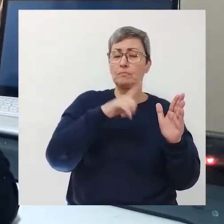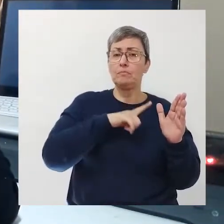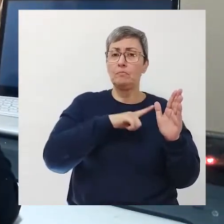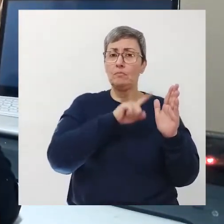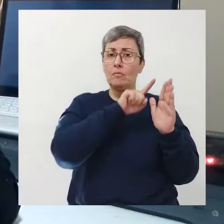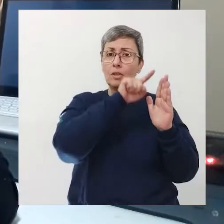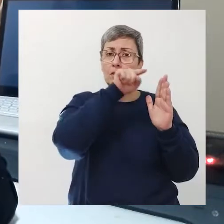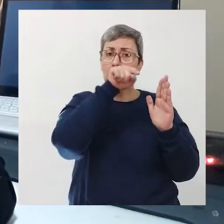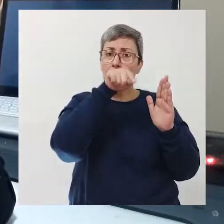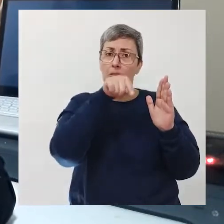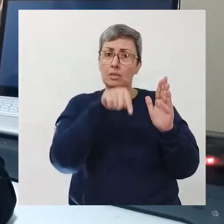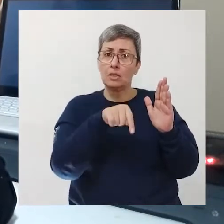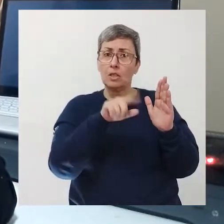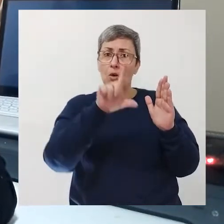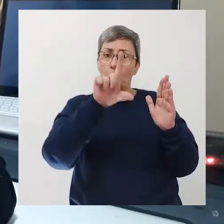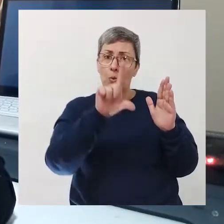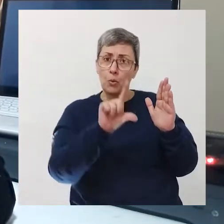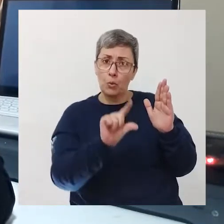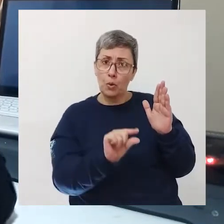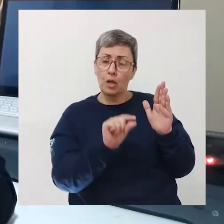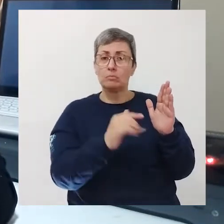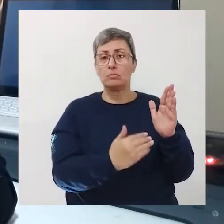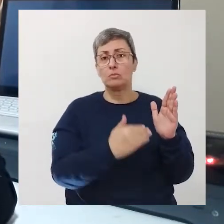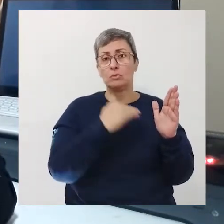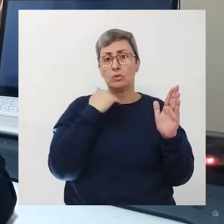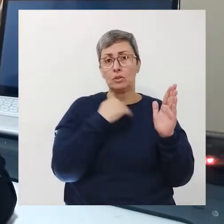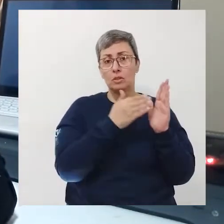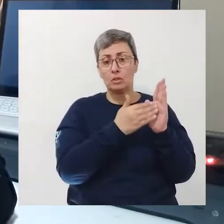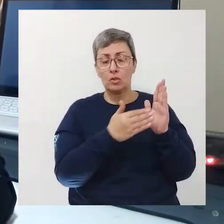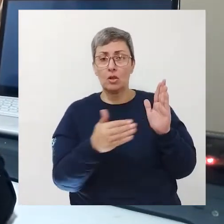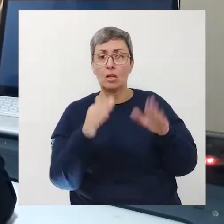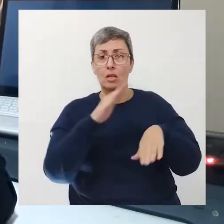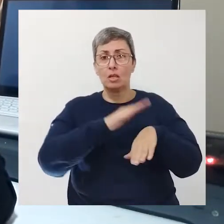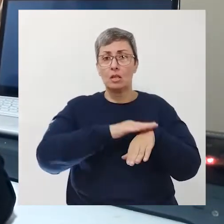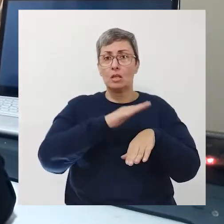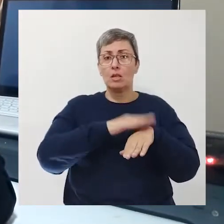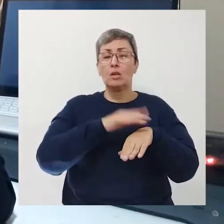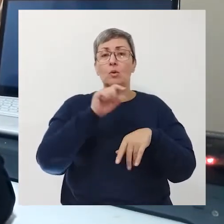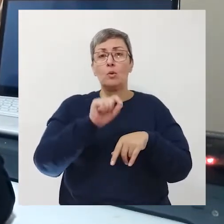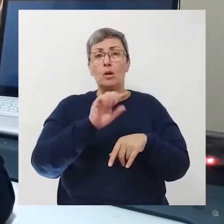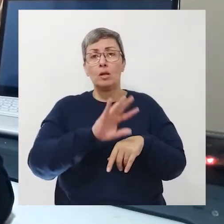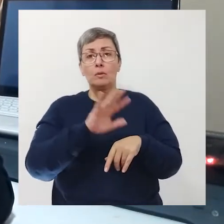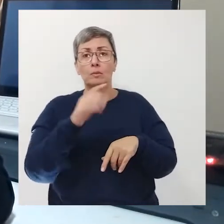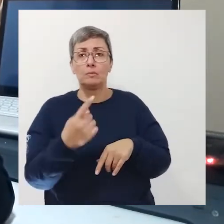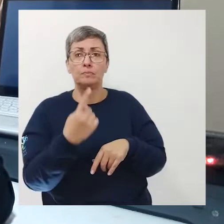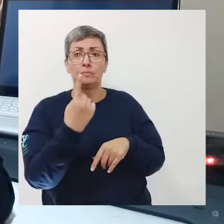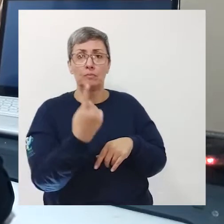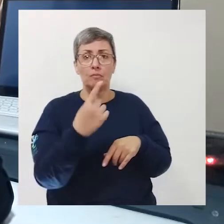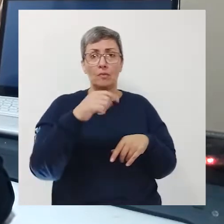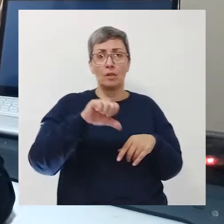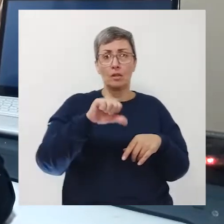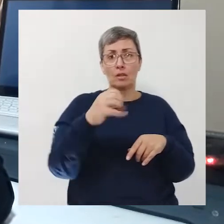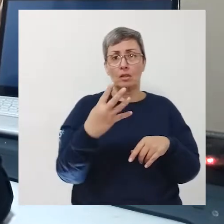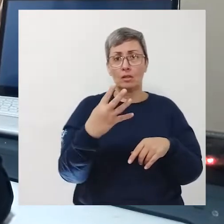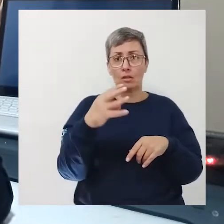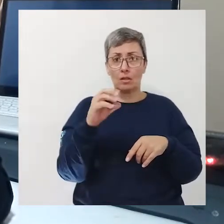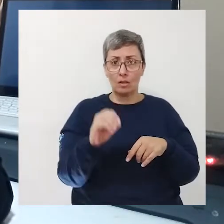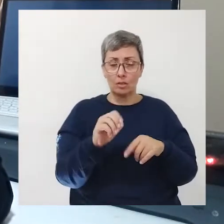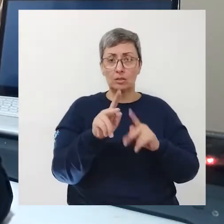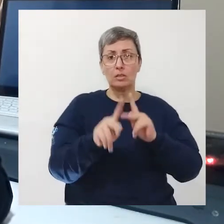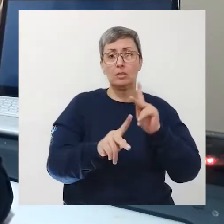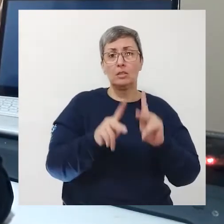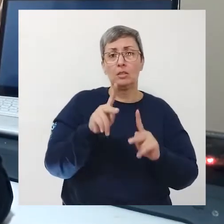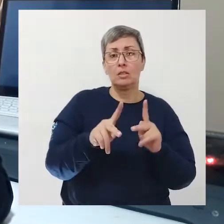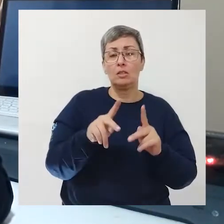declínio da mortalidade ao longo do tempo É o fato de que em 1940 a